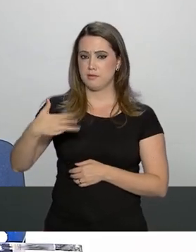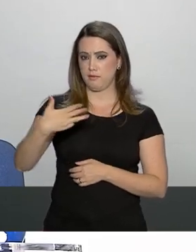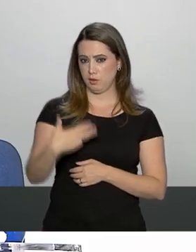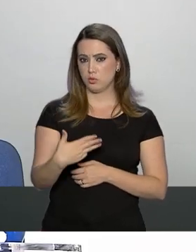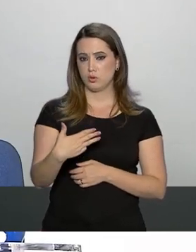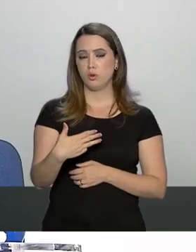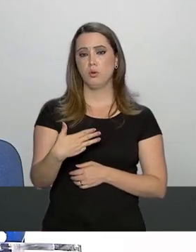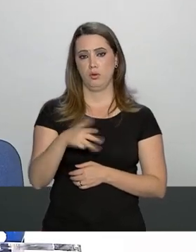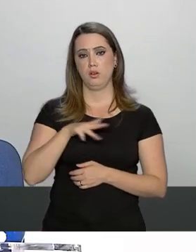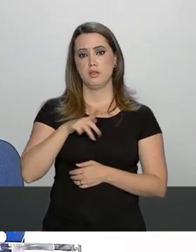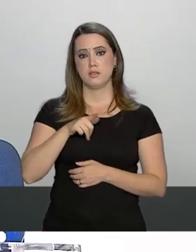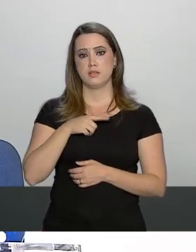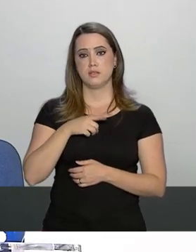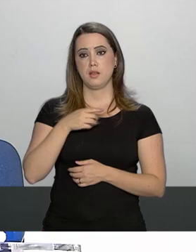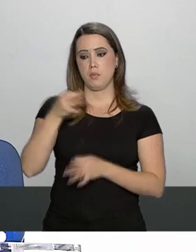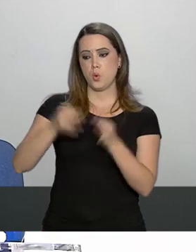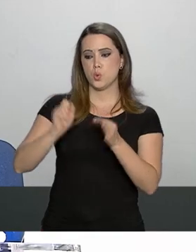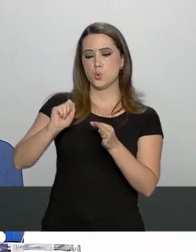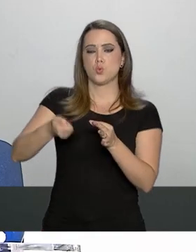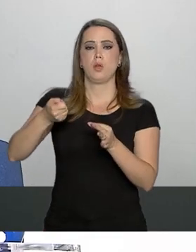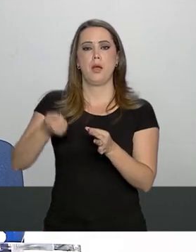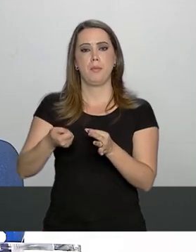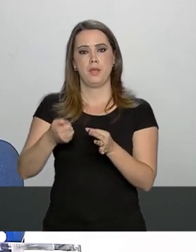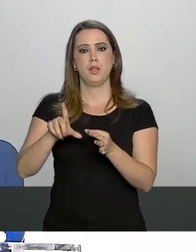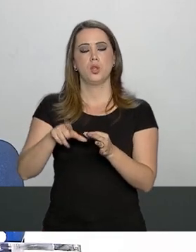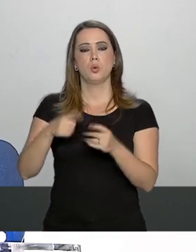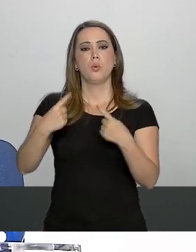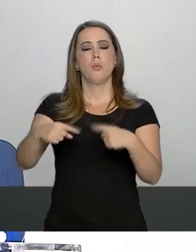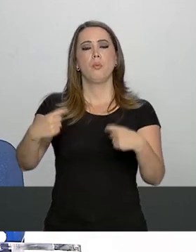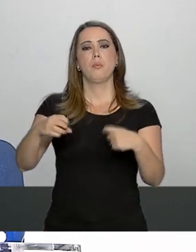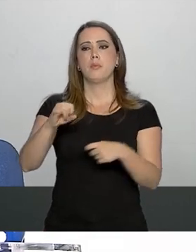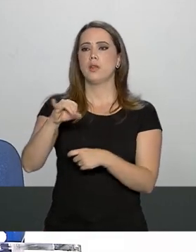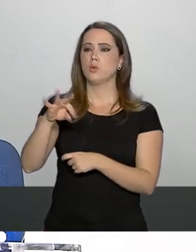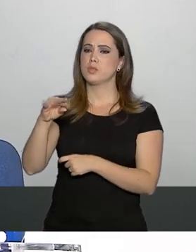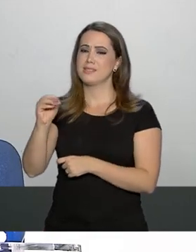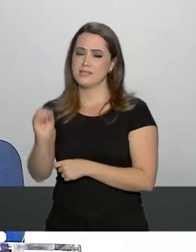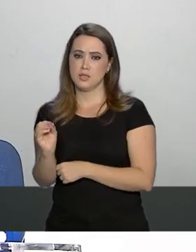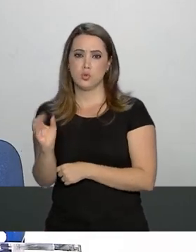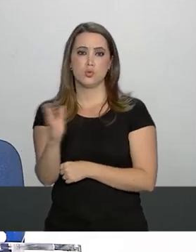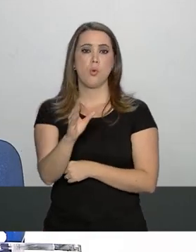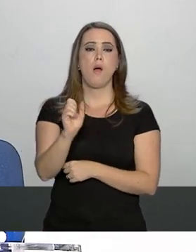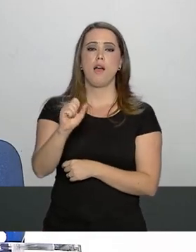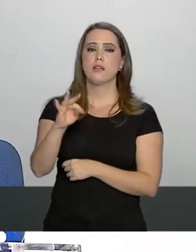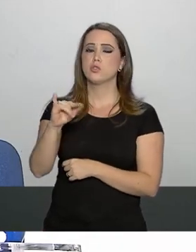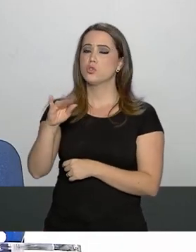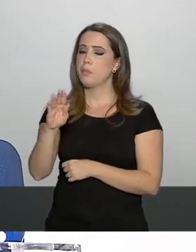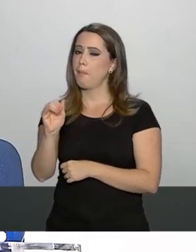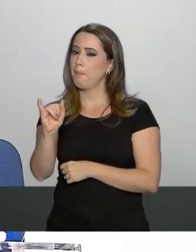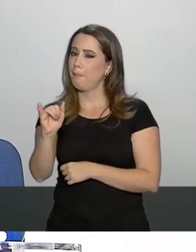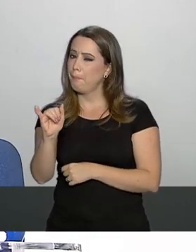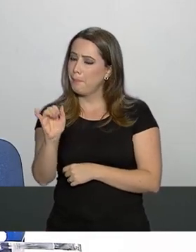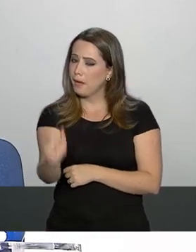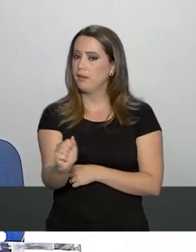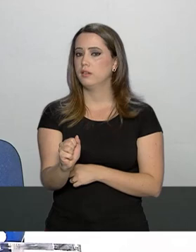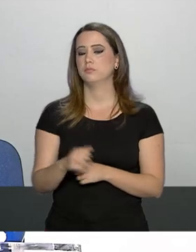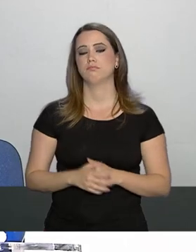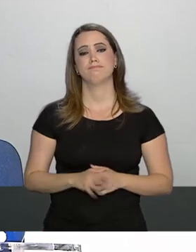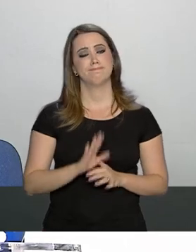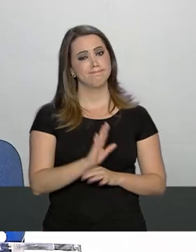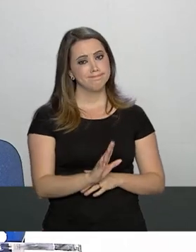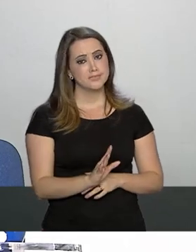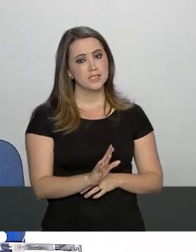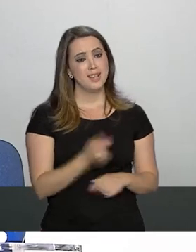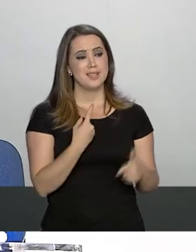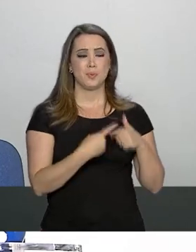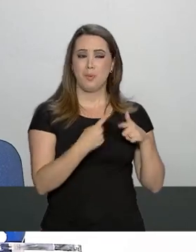presidente Bolsonaro ficou sabendo e se fez algum comentário sobre o assunto sobre as questões de justiça eu venho me posicionando em nome